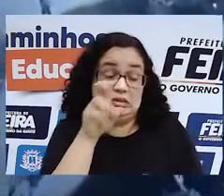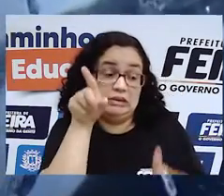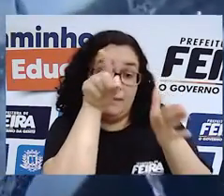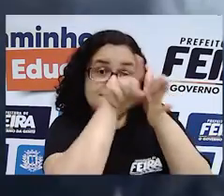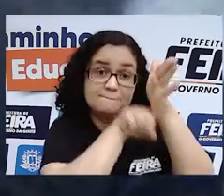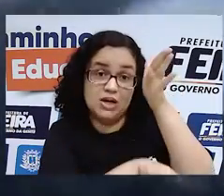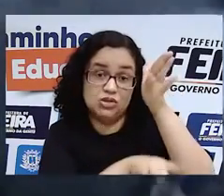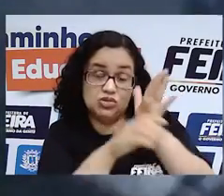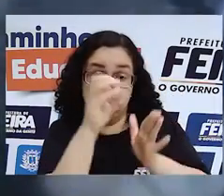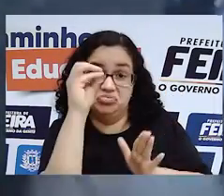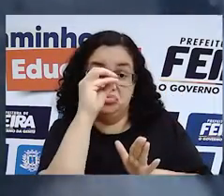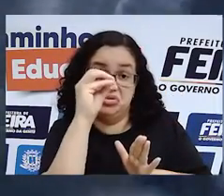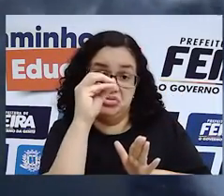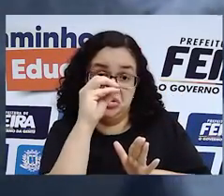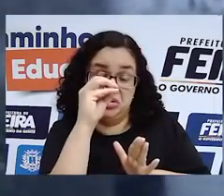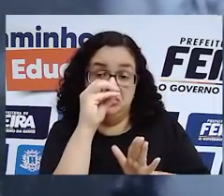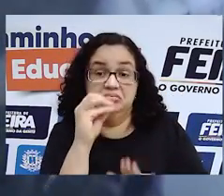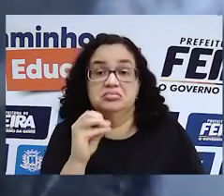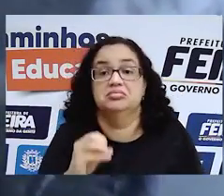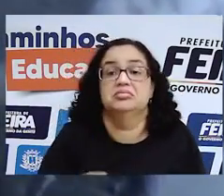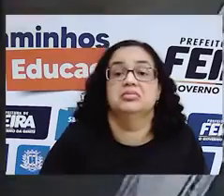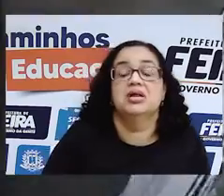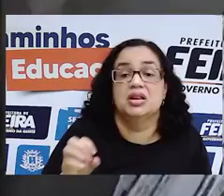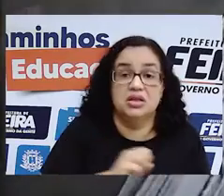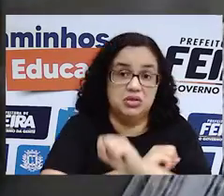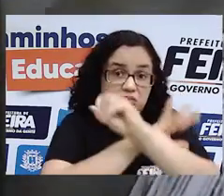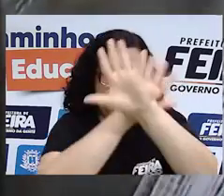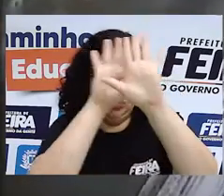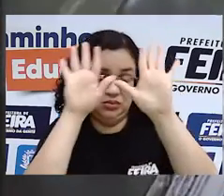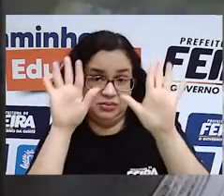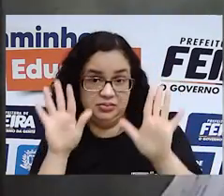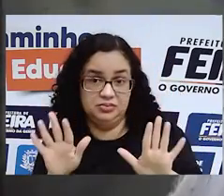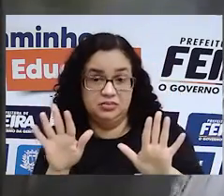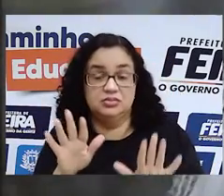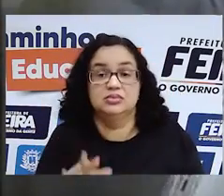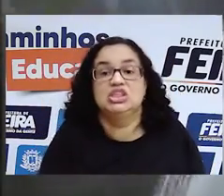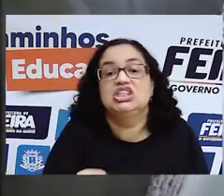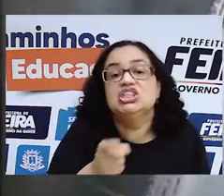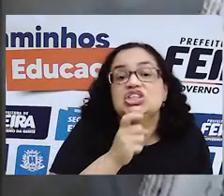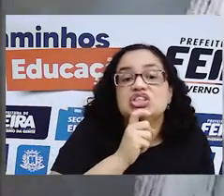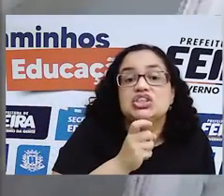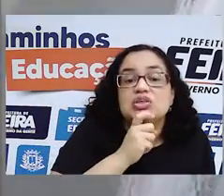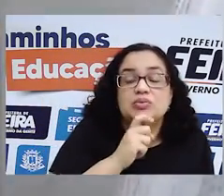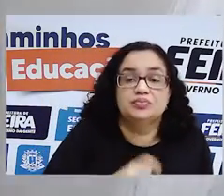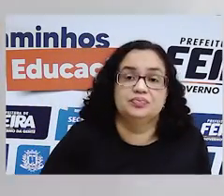graus abaixo de zero e o água do lago pode ser visto claramente através da capa de gelo.